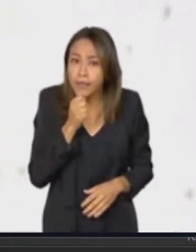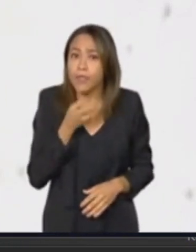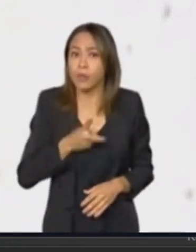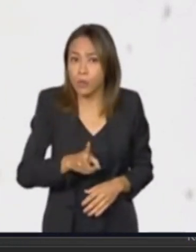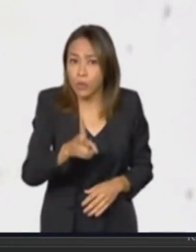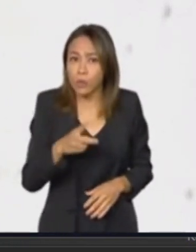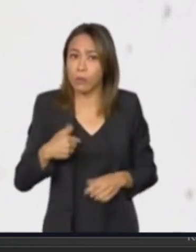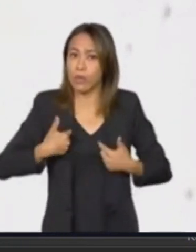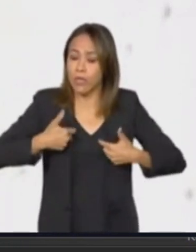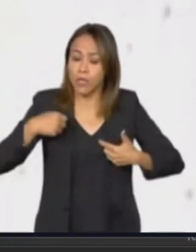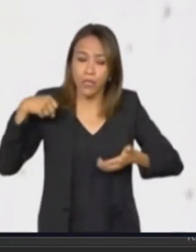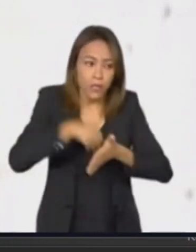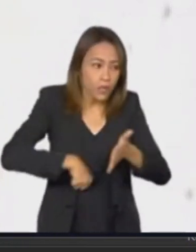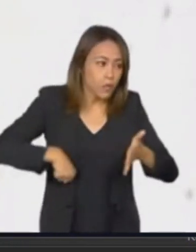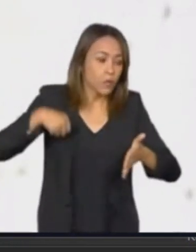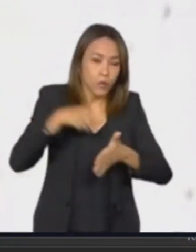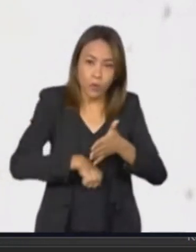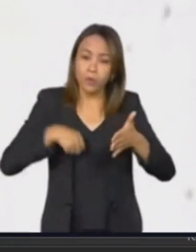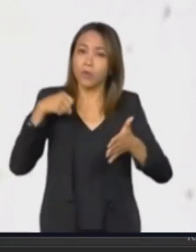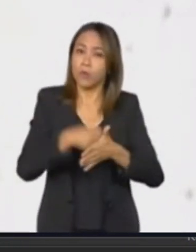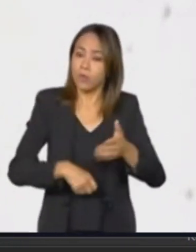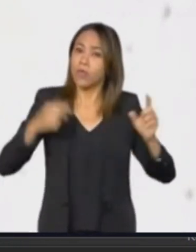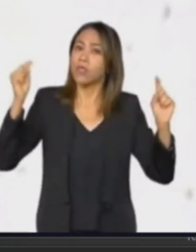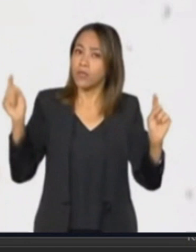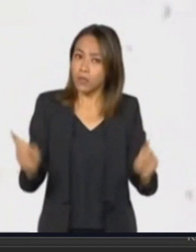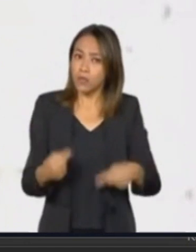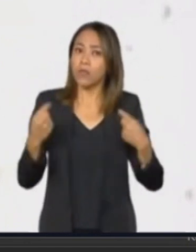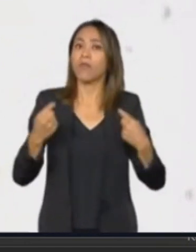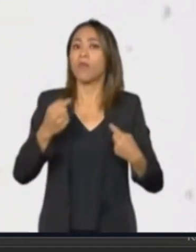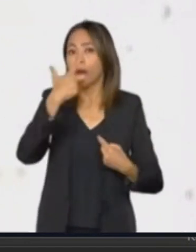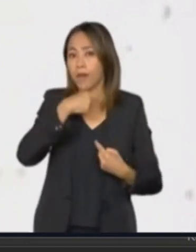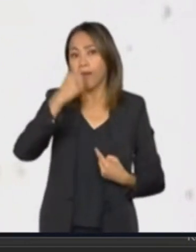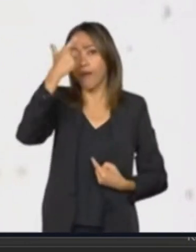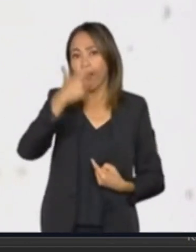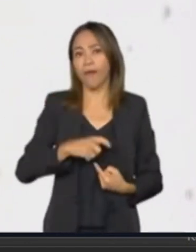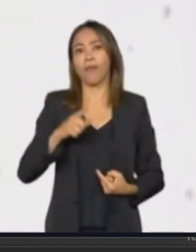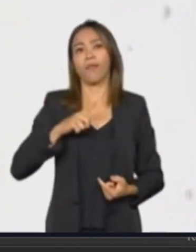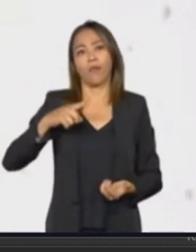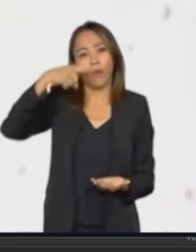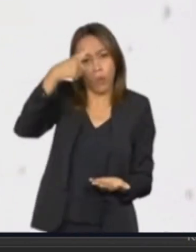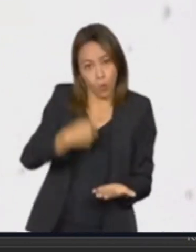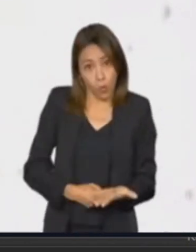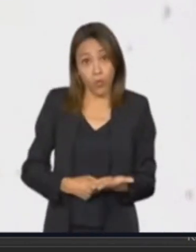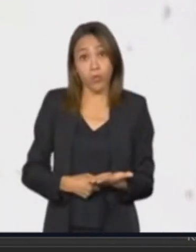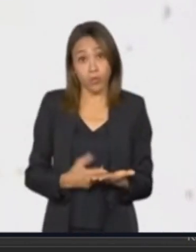e muito desafiador para os que têm um real compromisso com agenda de direitos humanos.